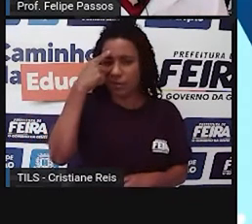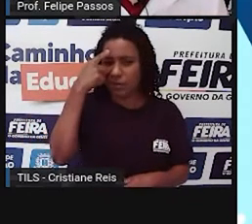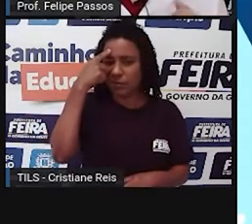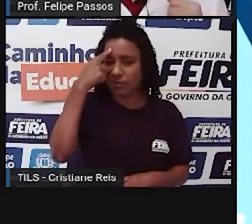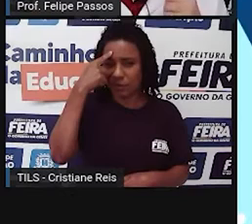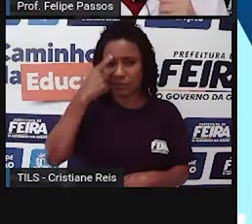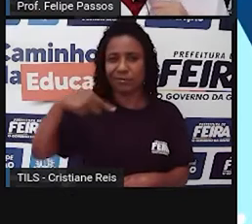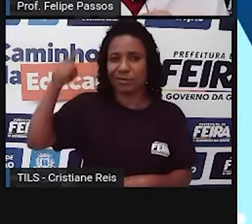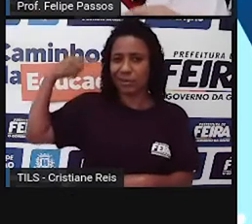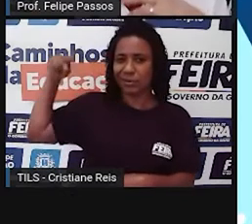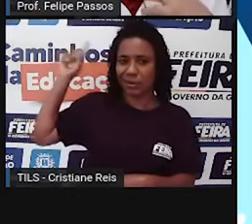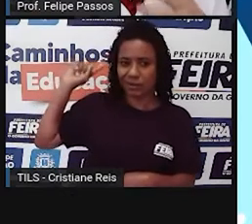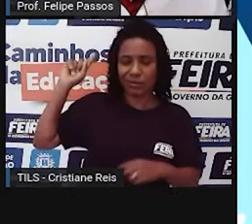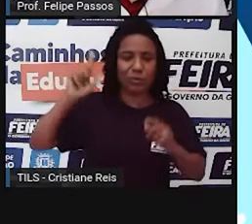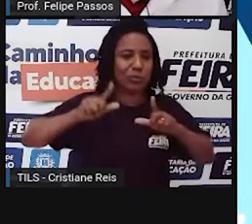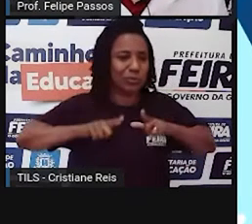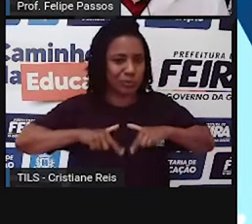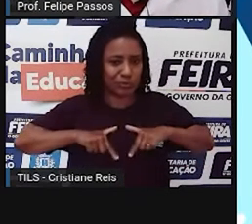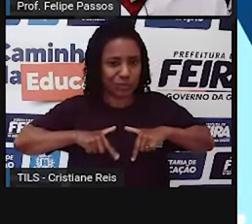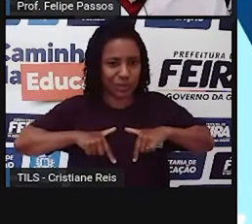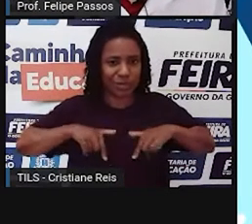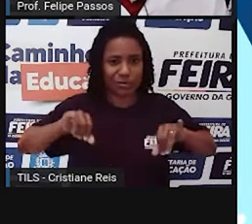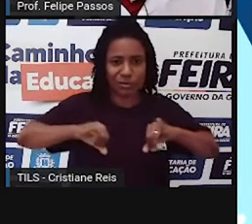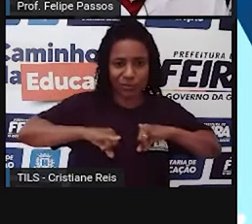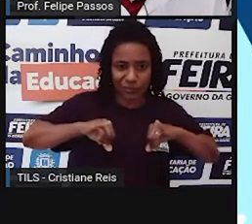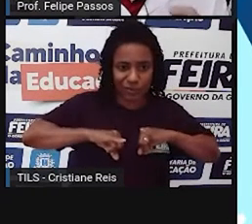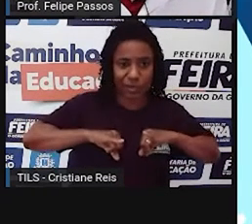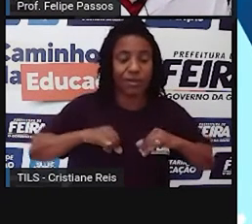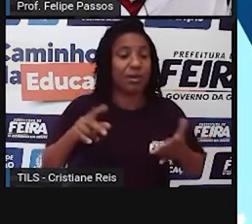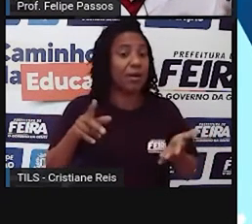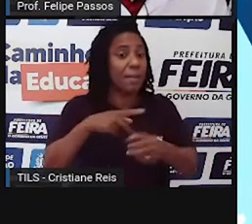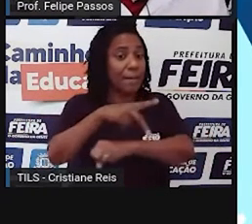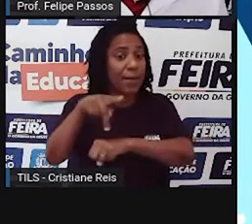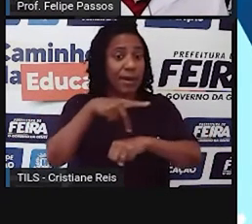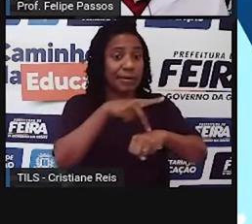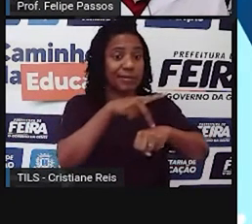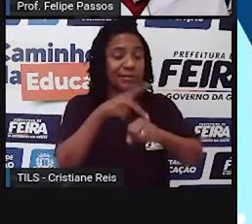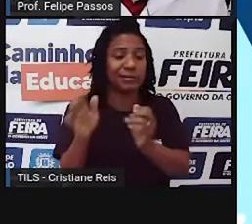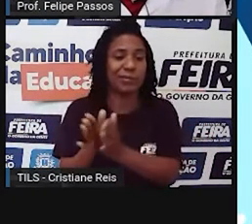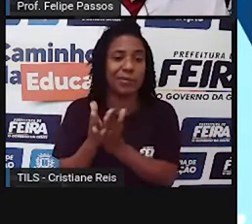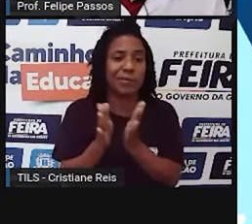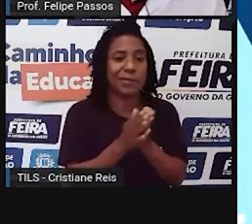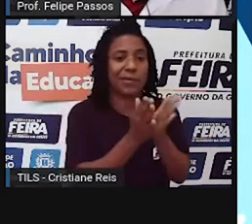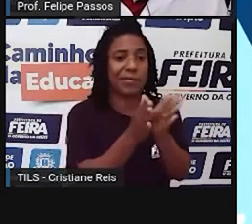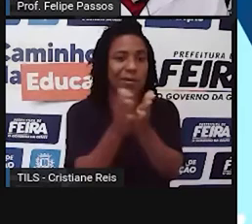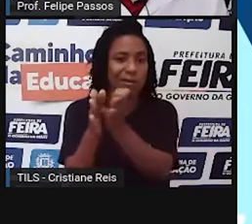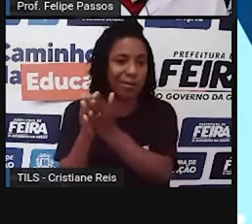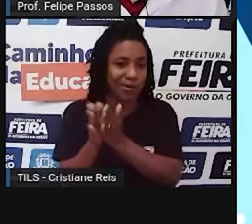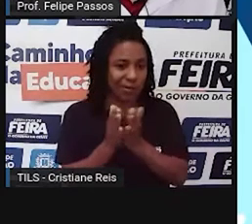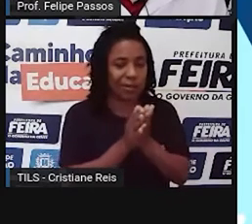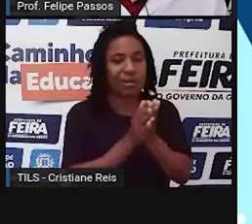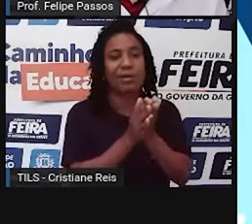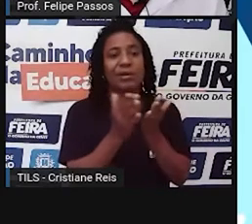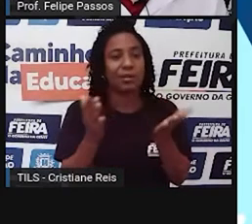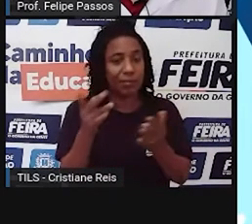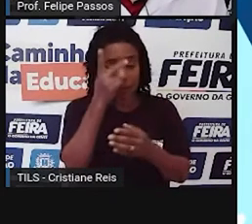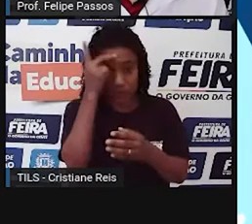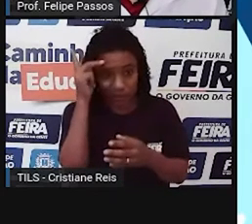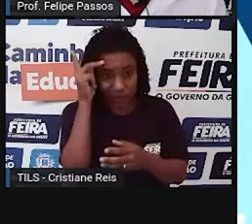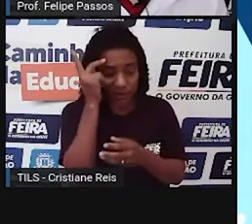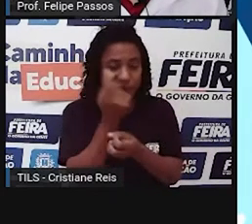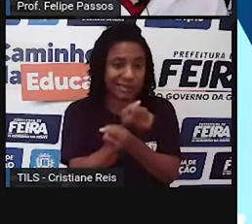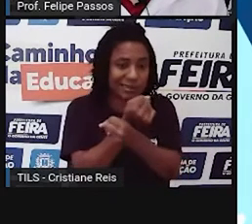mais pobres sofreram, pessoas consideradas por alguns regimes inferiores sofreram muitas